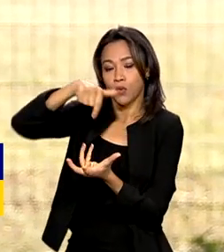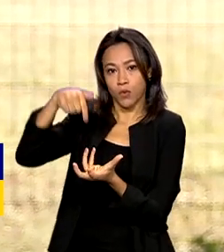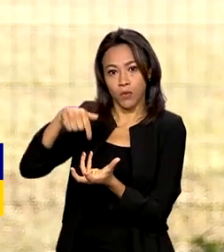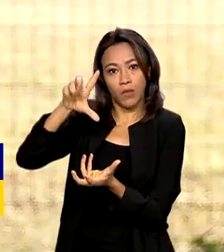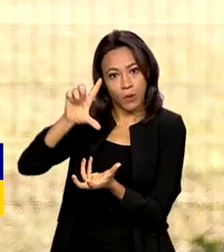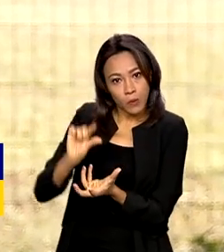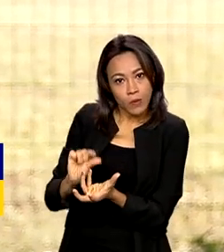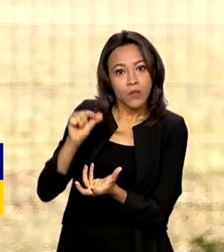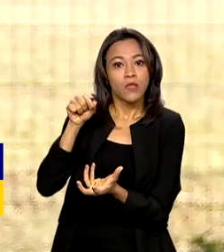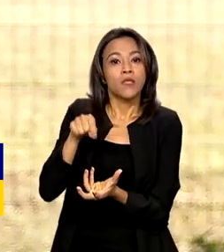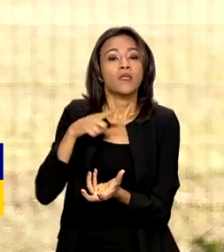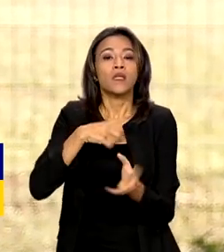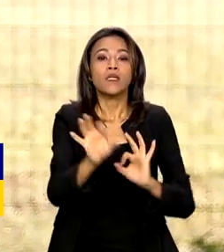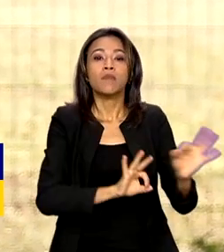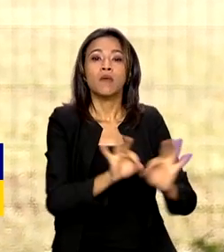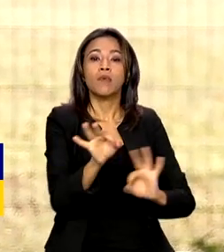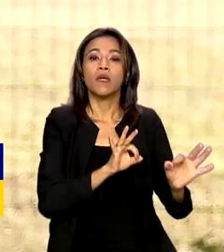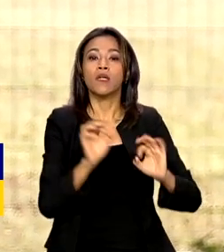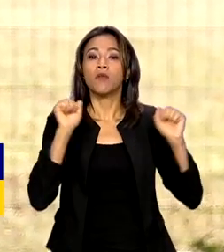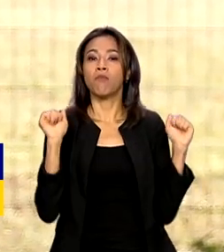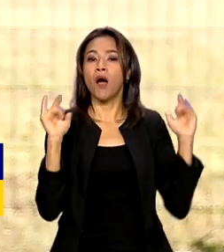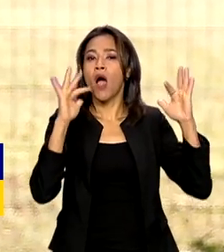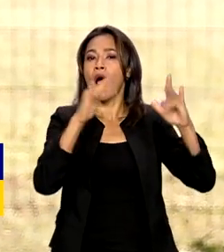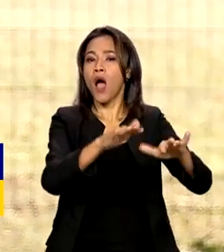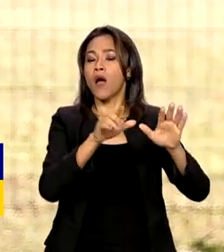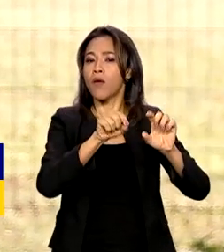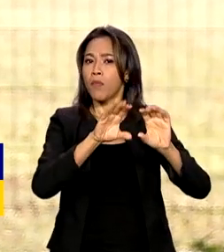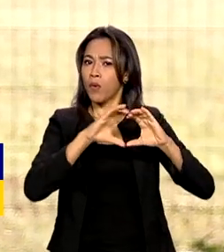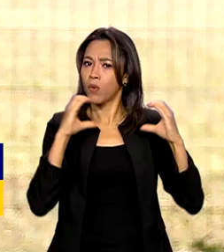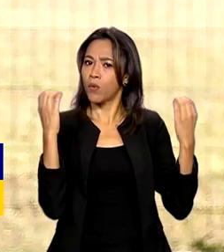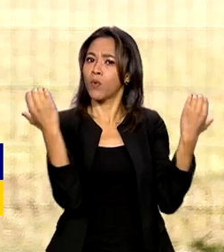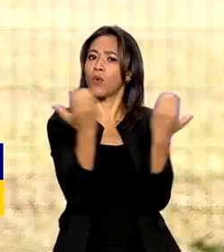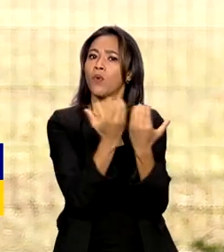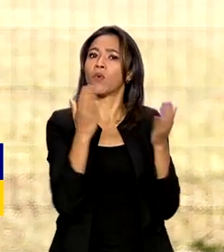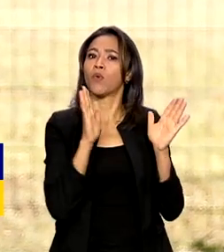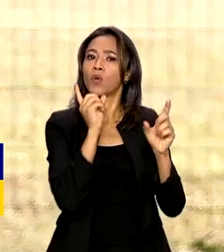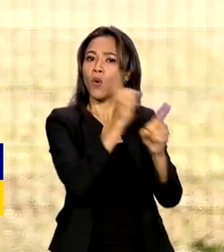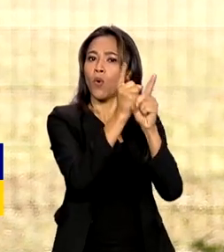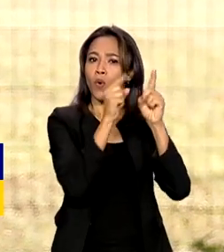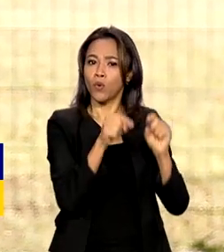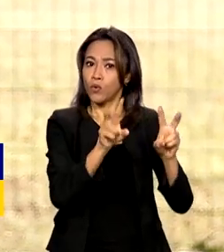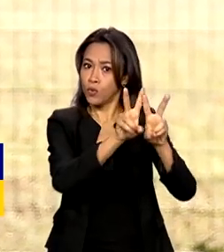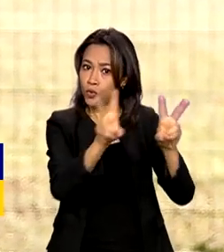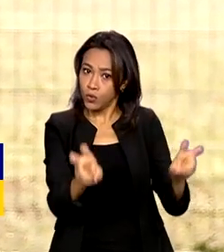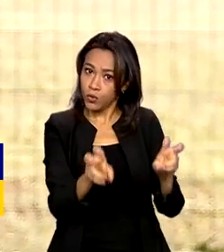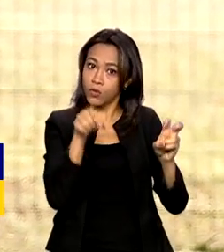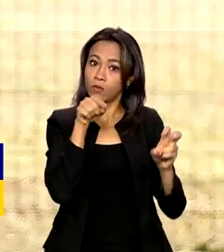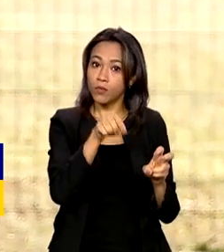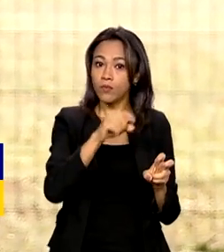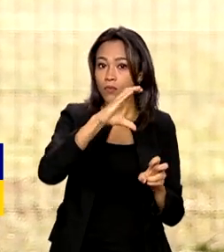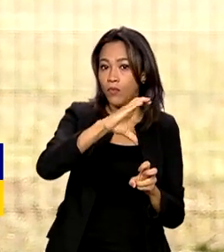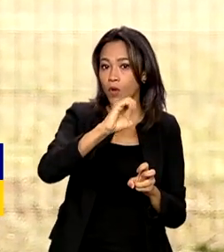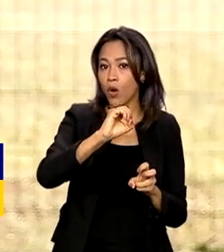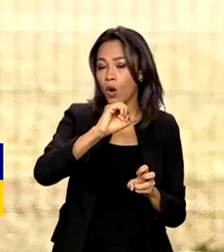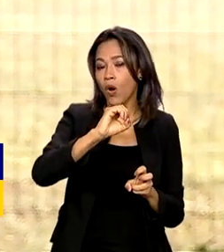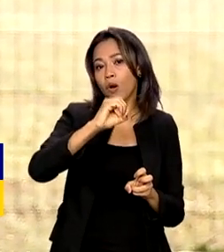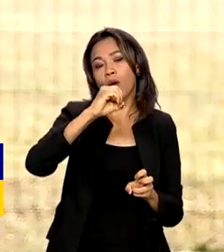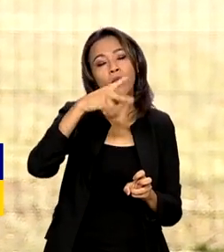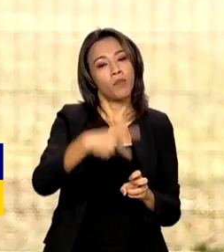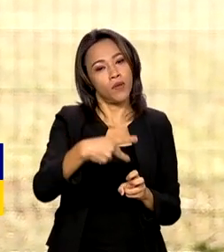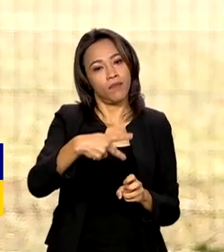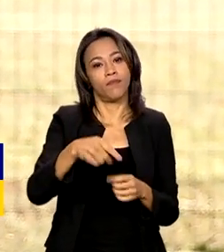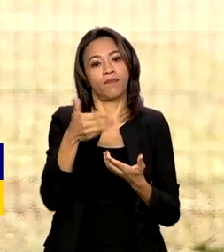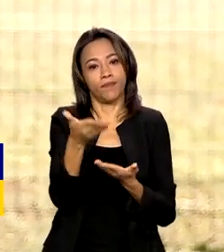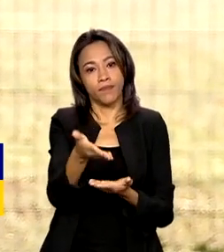nacional à Convenção do Clima. O documento vai apresentar um panorama à comunidade internacional dos esforços